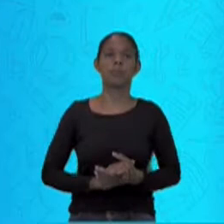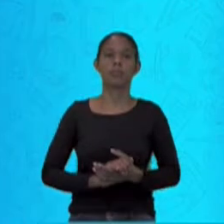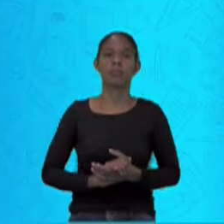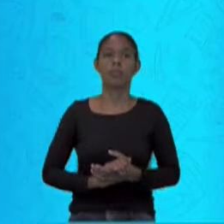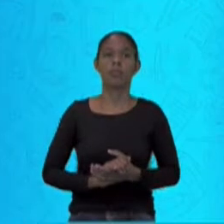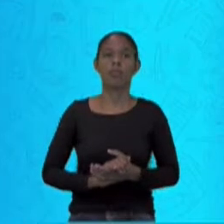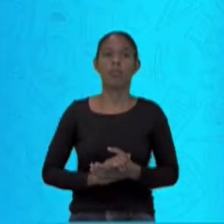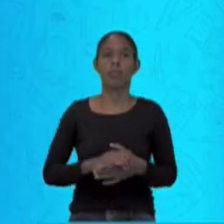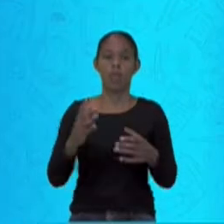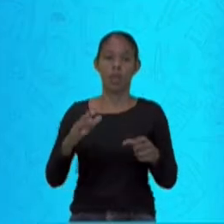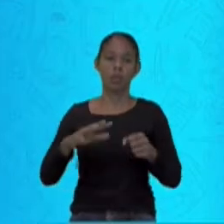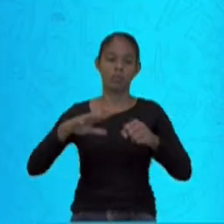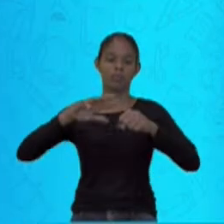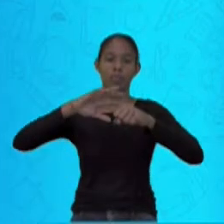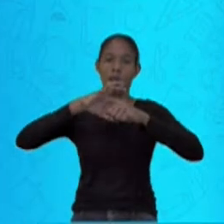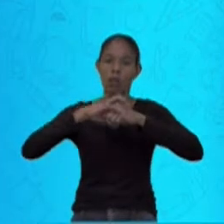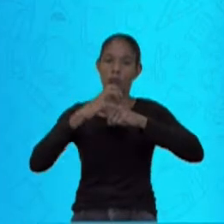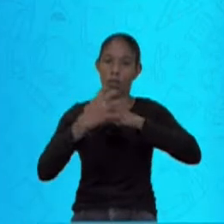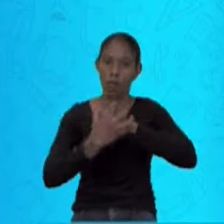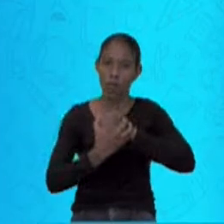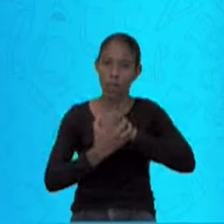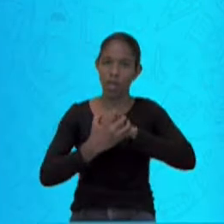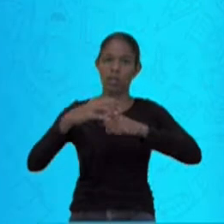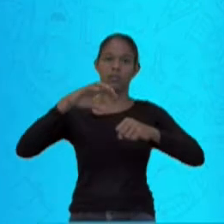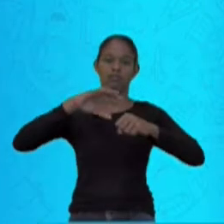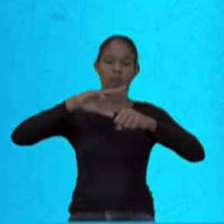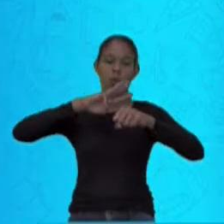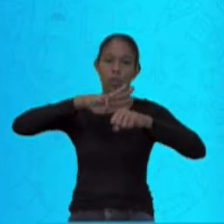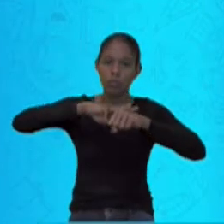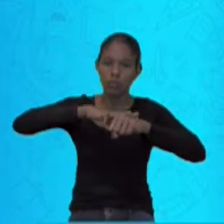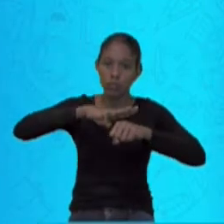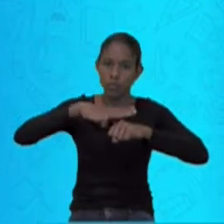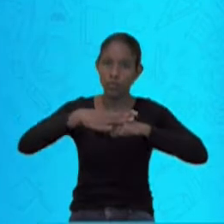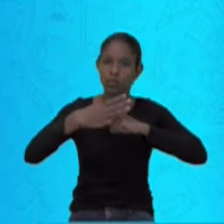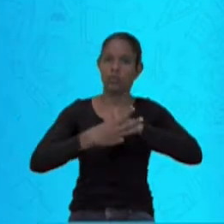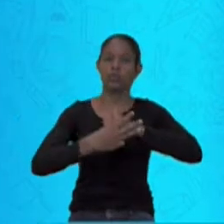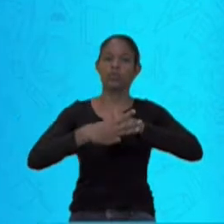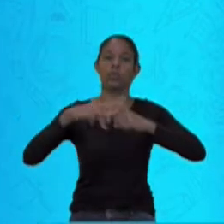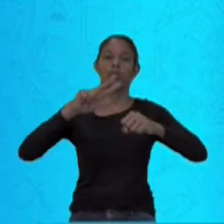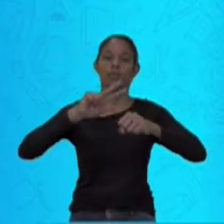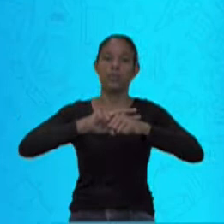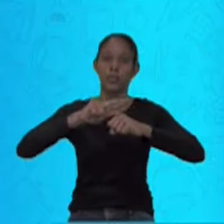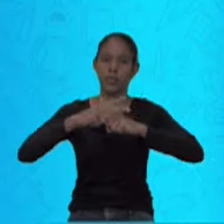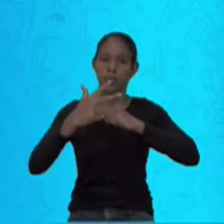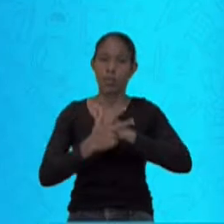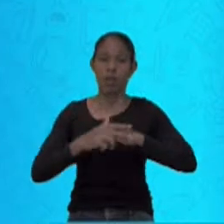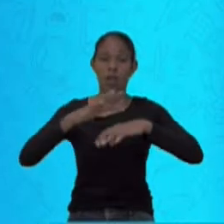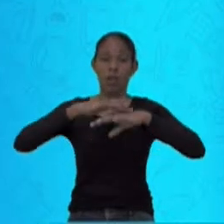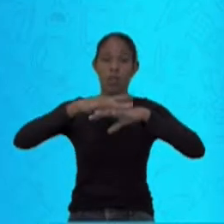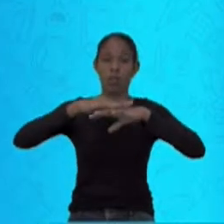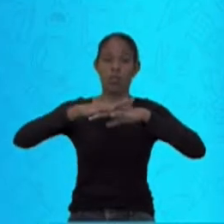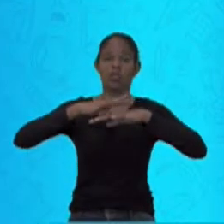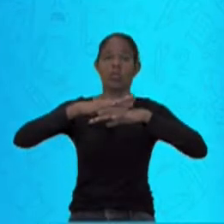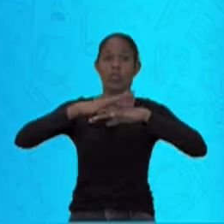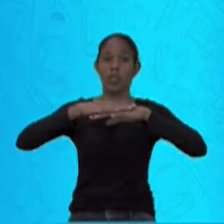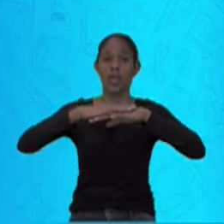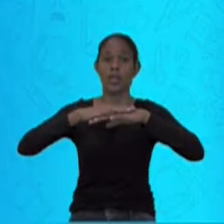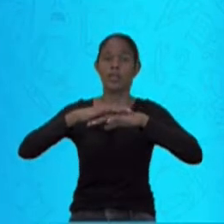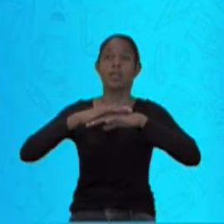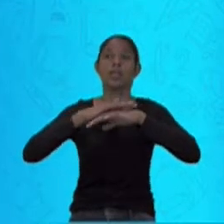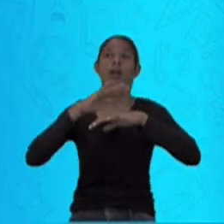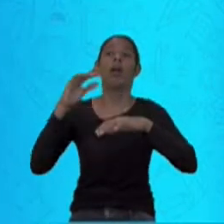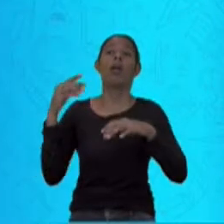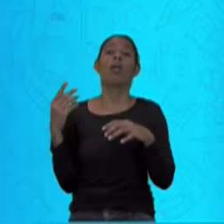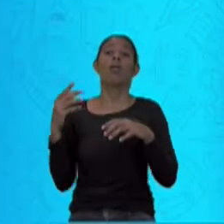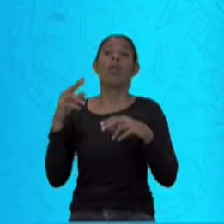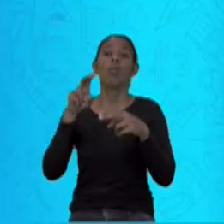Dengue, chikungunya e zika. Doenças causadas por vírus transmitido pela picada do mosquito Aedes aegypti.